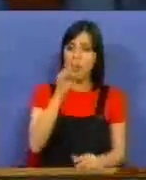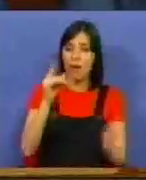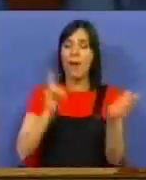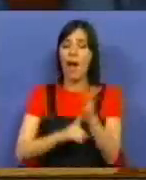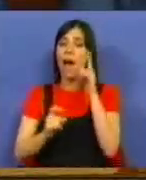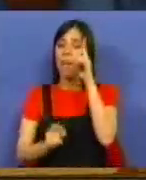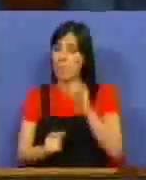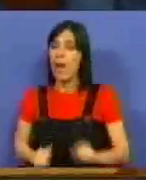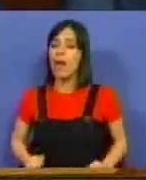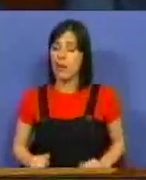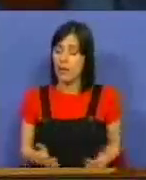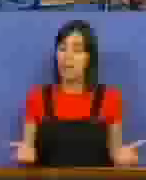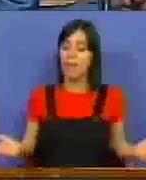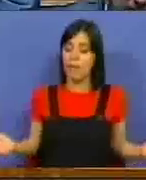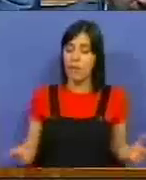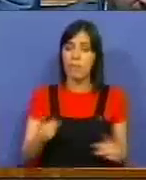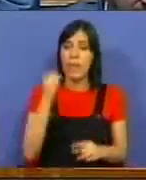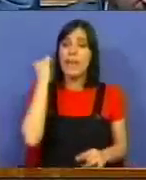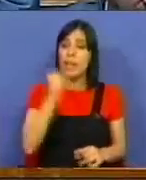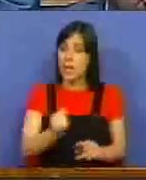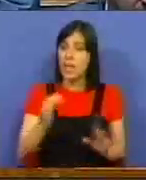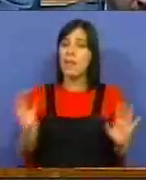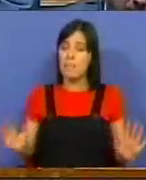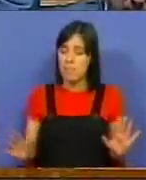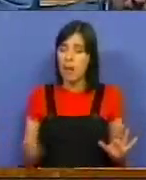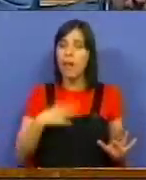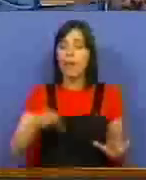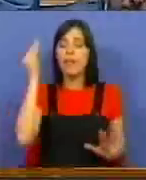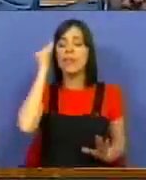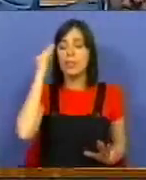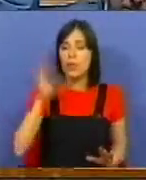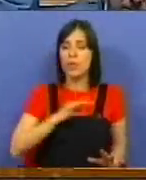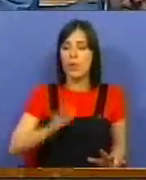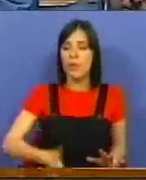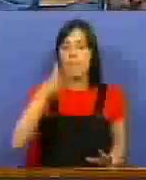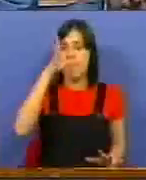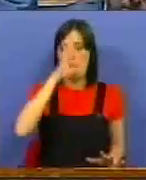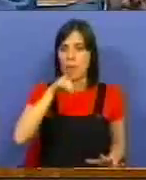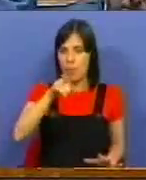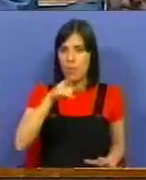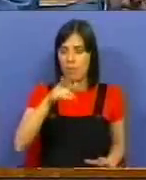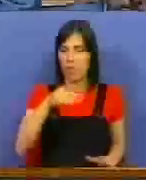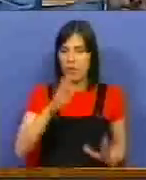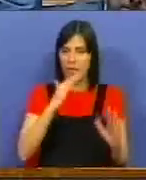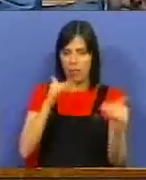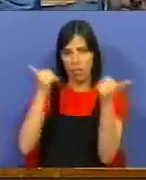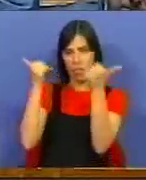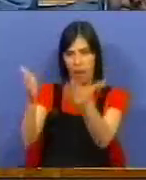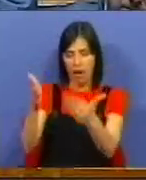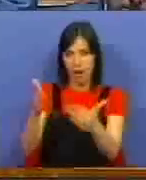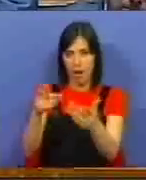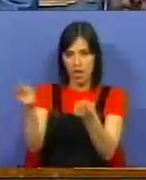Unidos, ou seja, de um crime. E eu quero saber, Primeiro-Ministro, se o Sr. hoje vai entregar